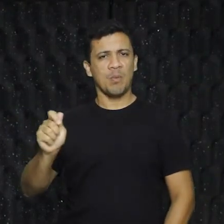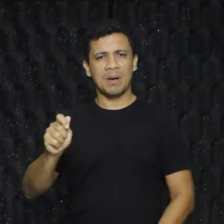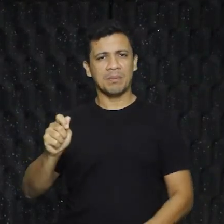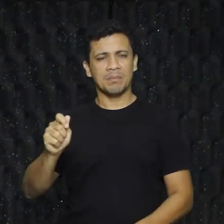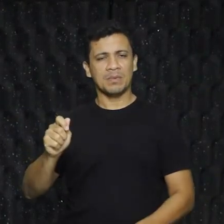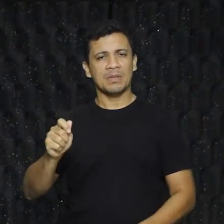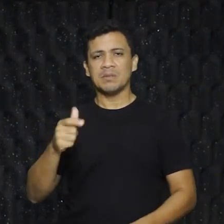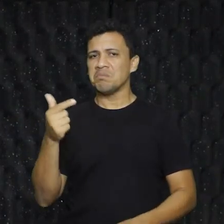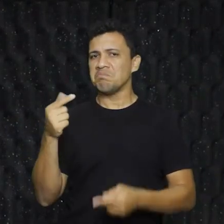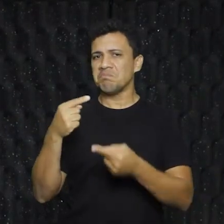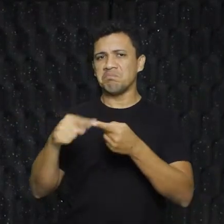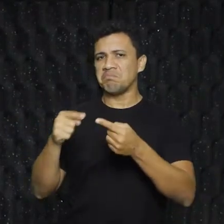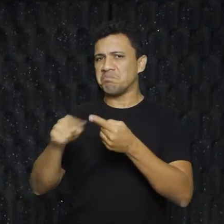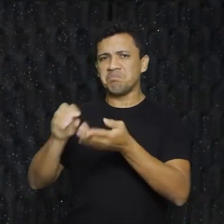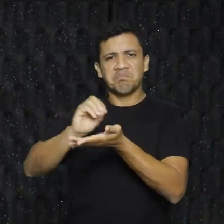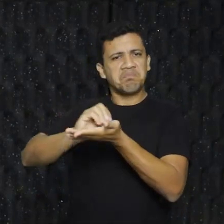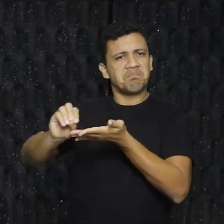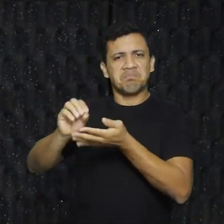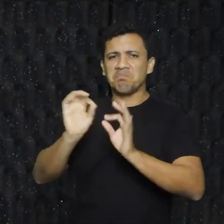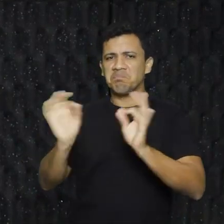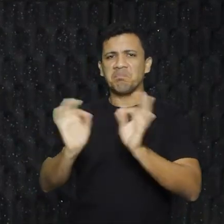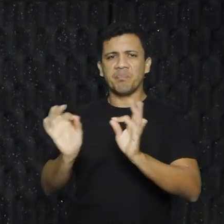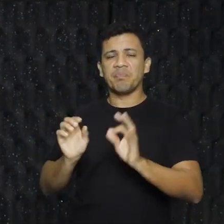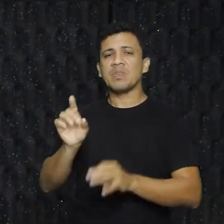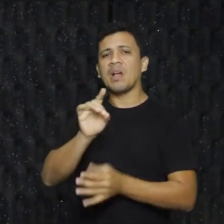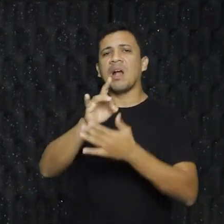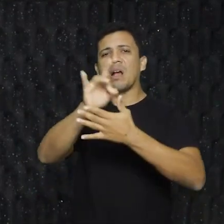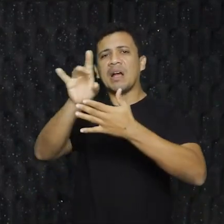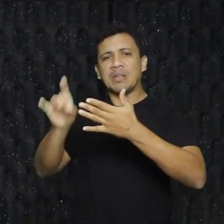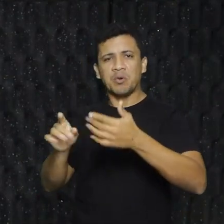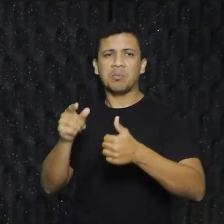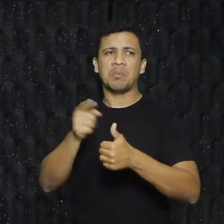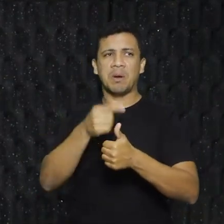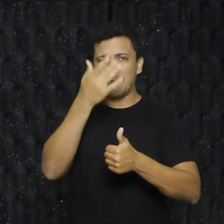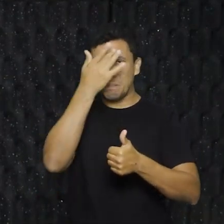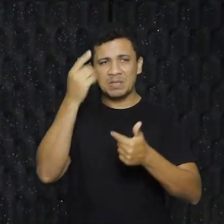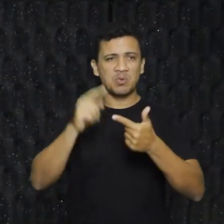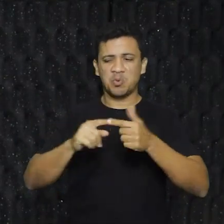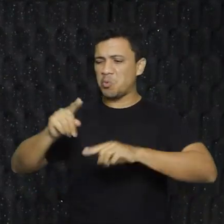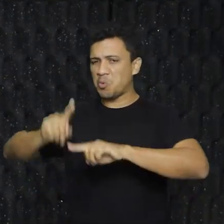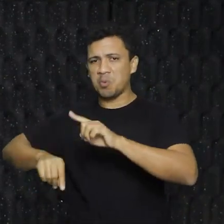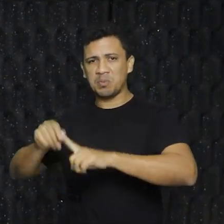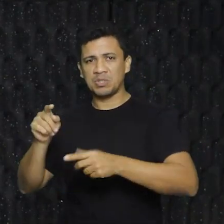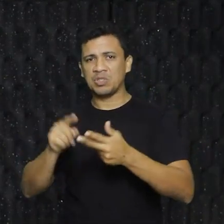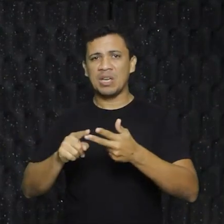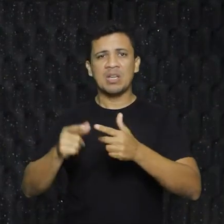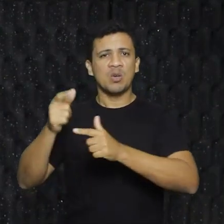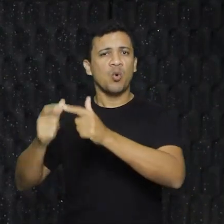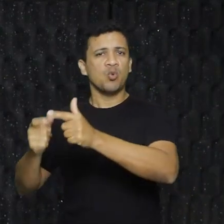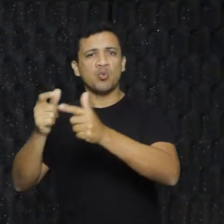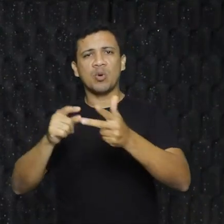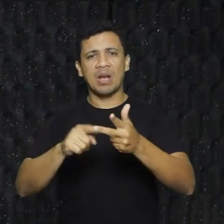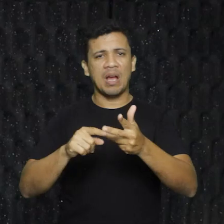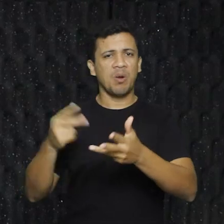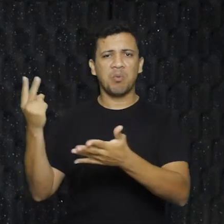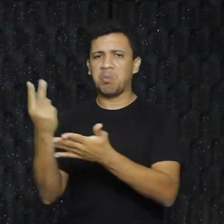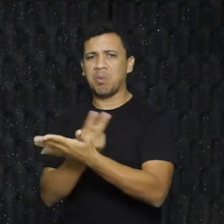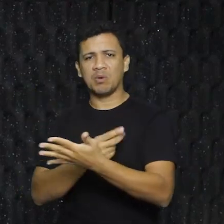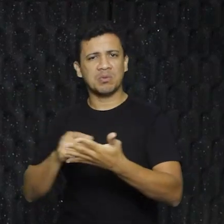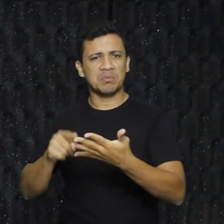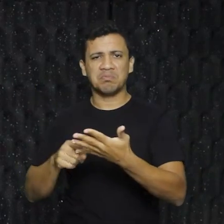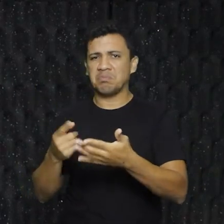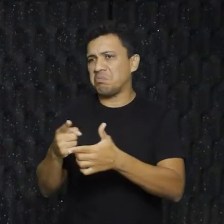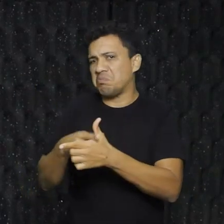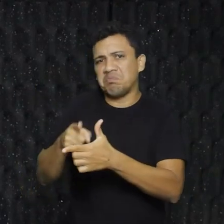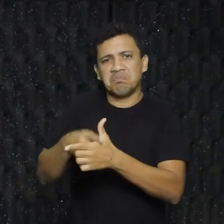forma orgânica, cada figura dessa pode ser uma pessoa, um objeto, um local, um acontecimento, uma